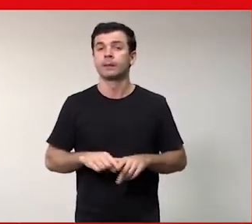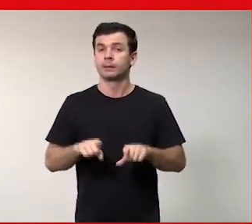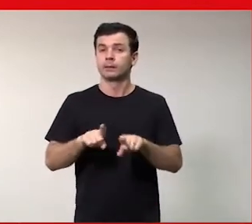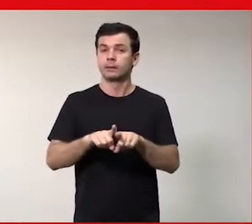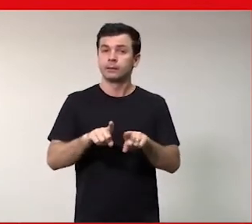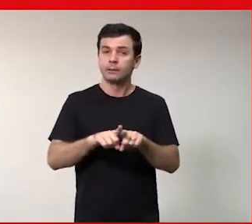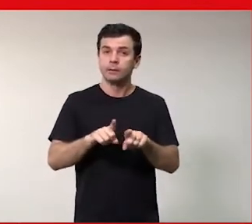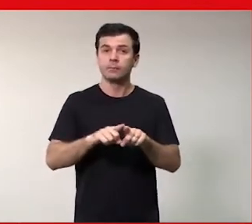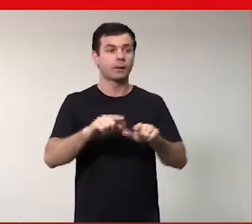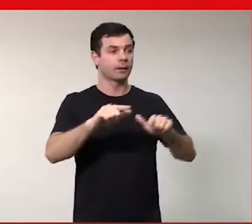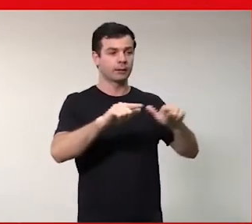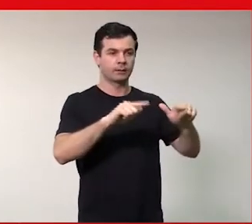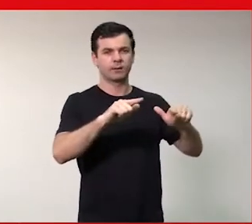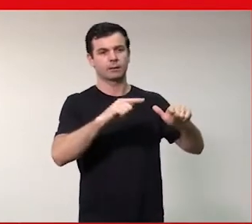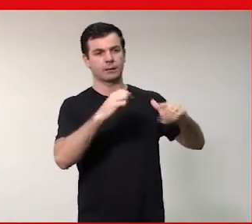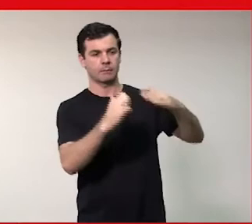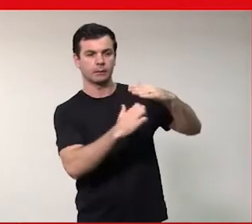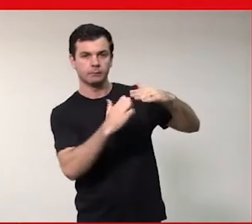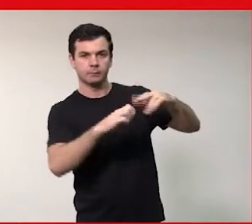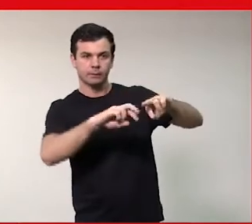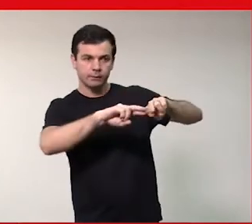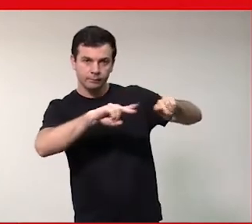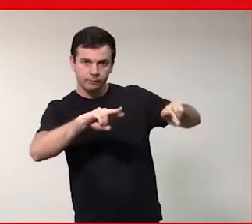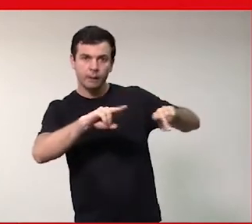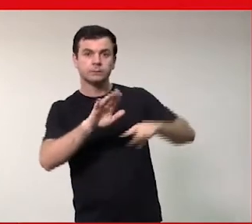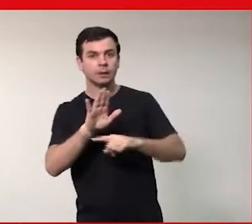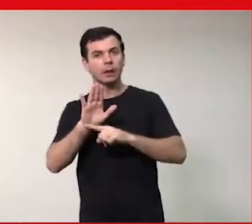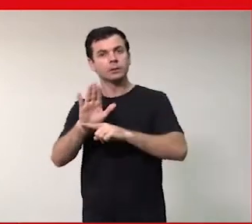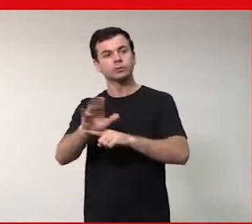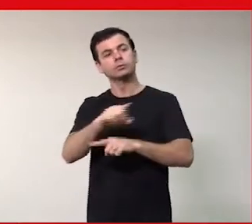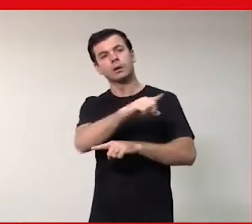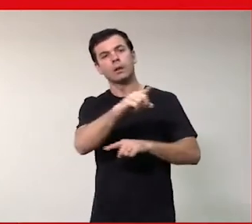o mercado a fazer isso. Próximo, por favor.